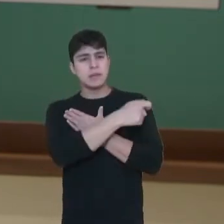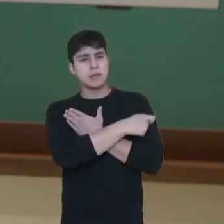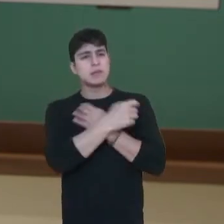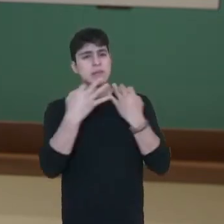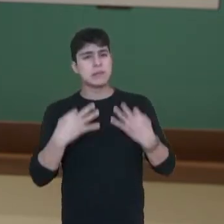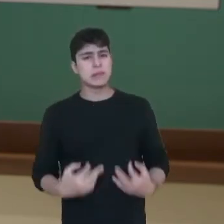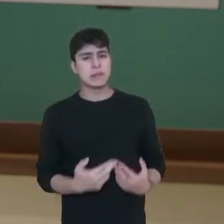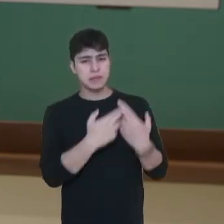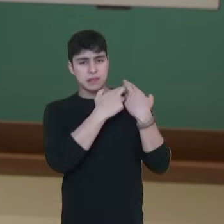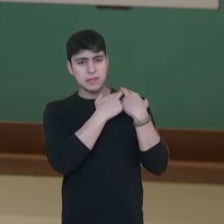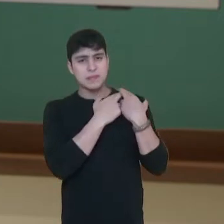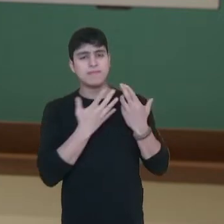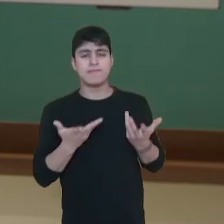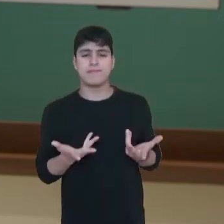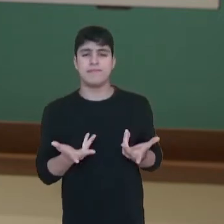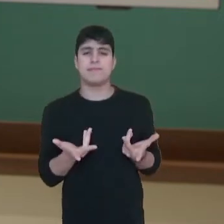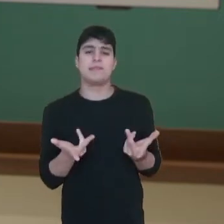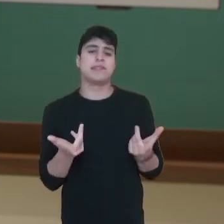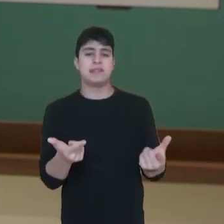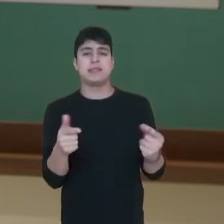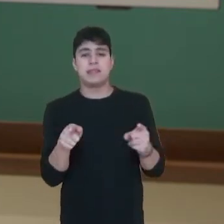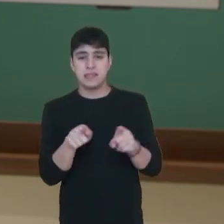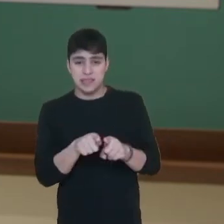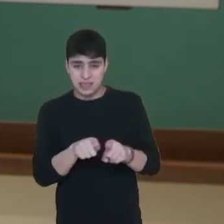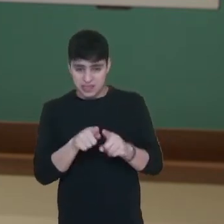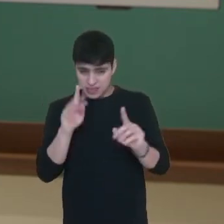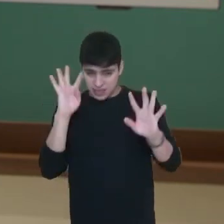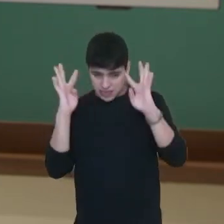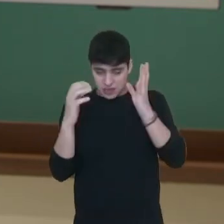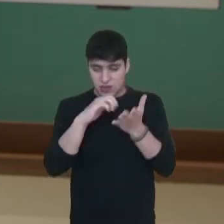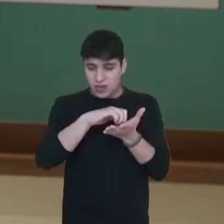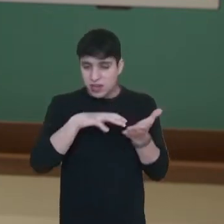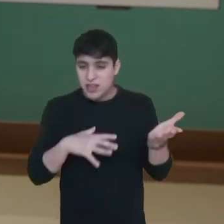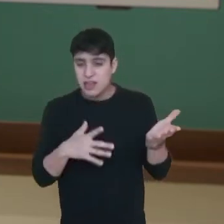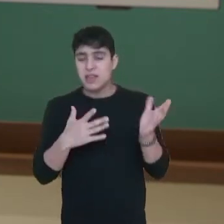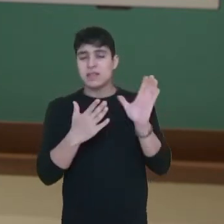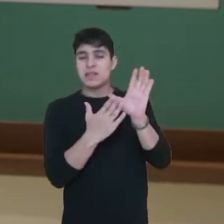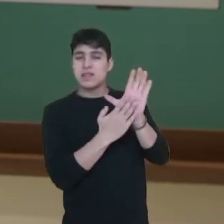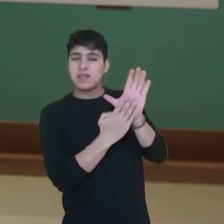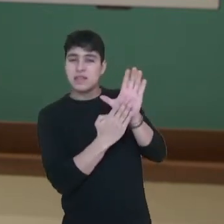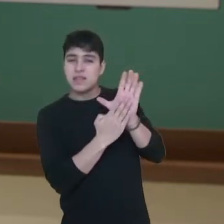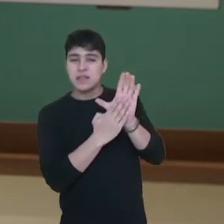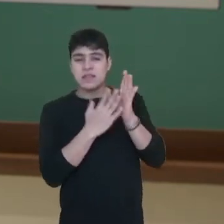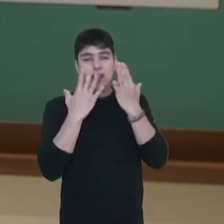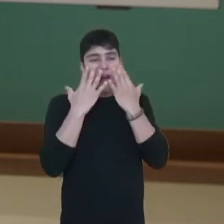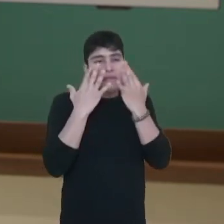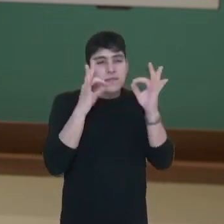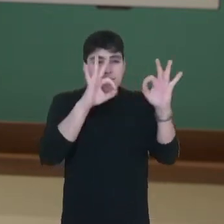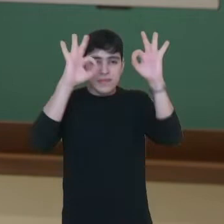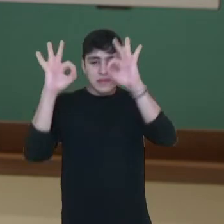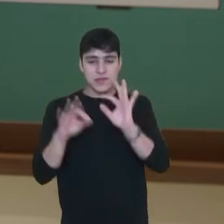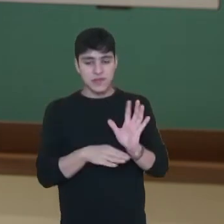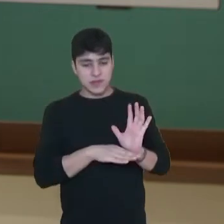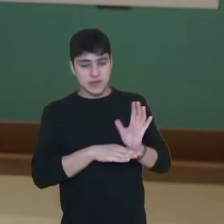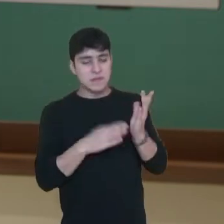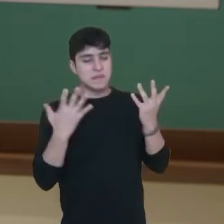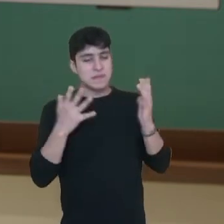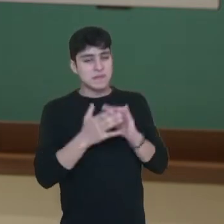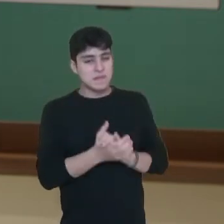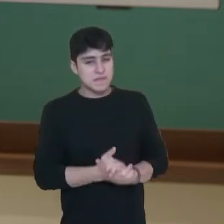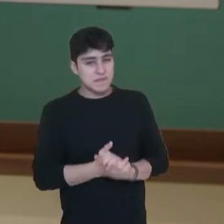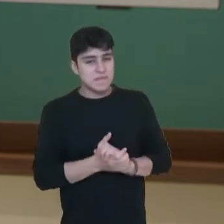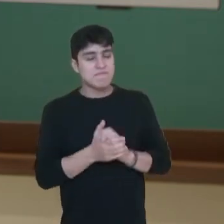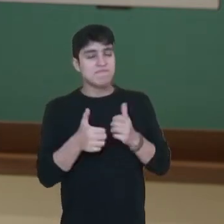responsável, resolvendo as atividades que a gente propõe, E contemplando aí os nossos vídeos. Parabéns